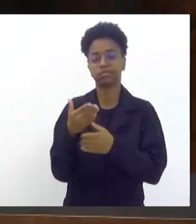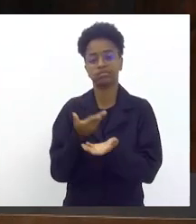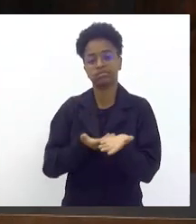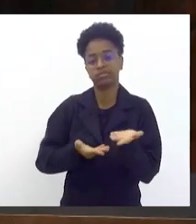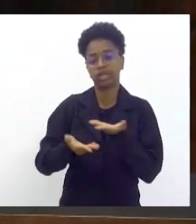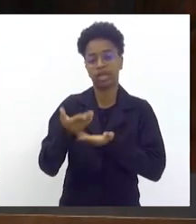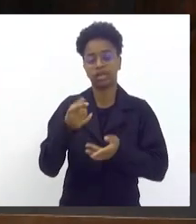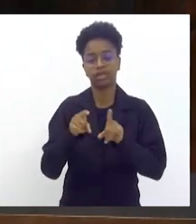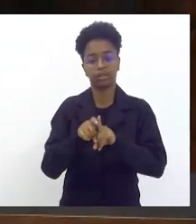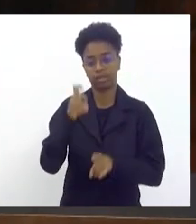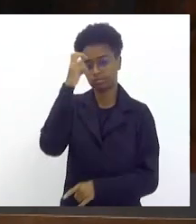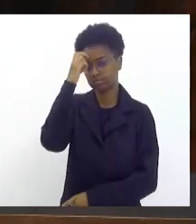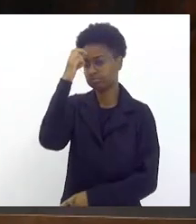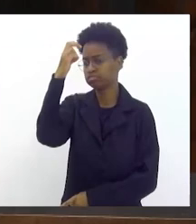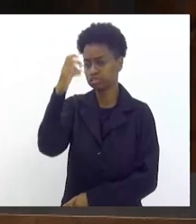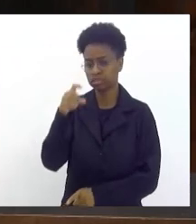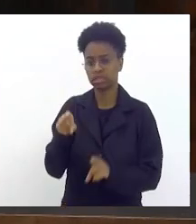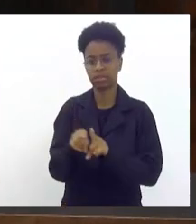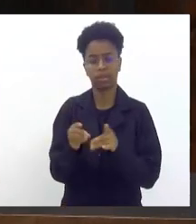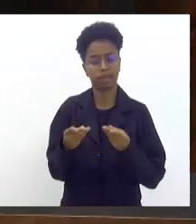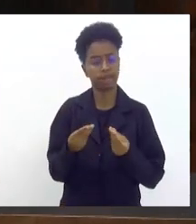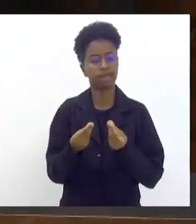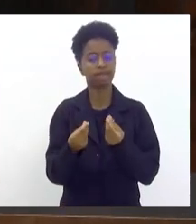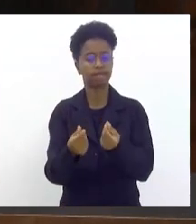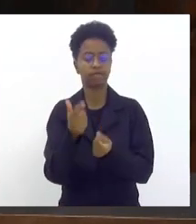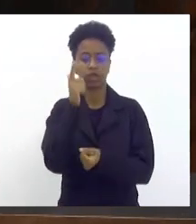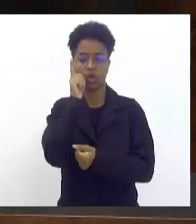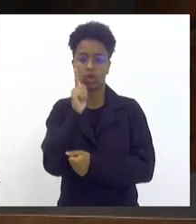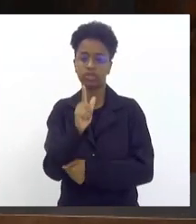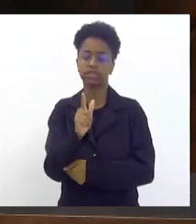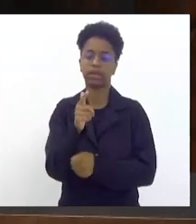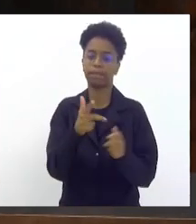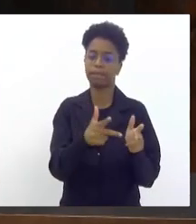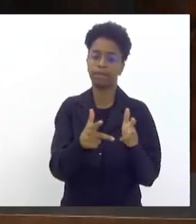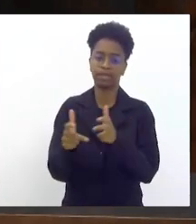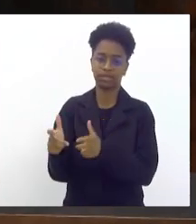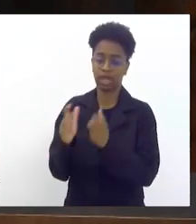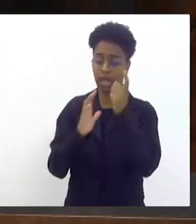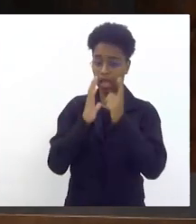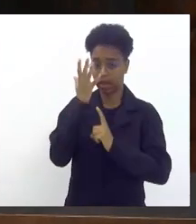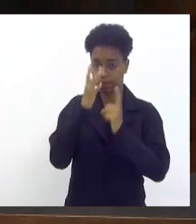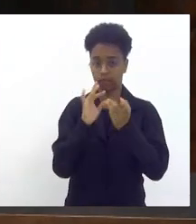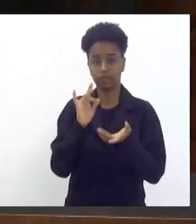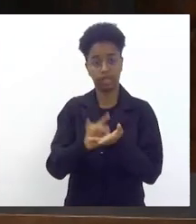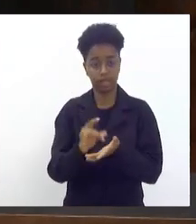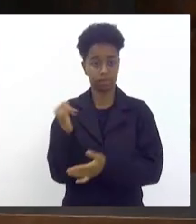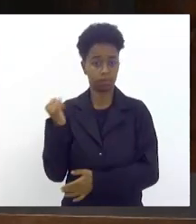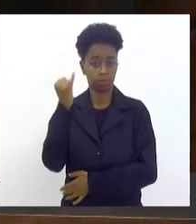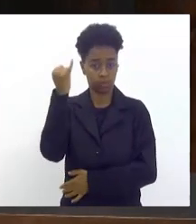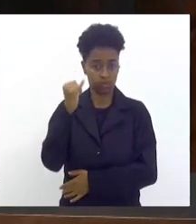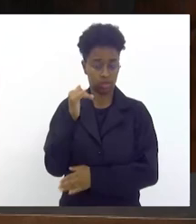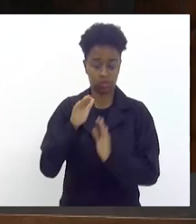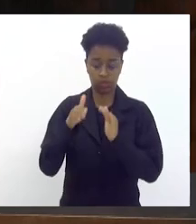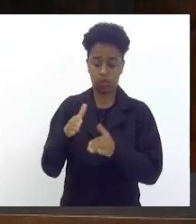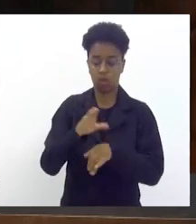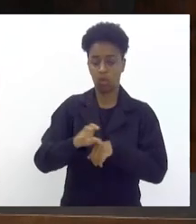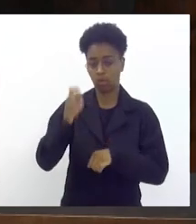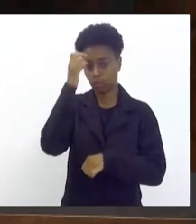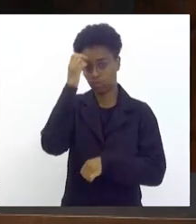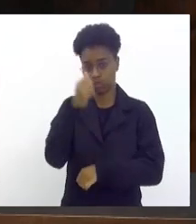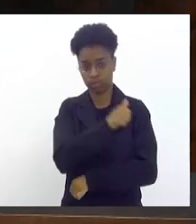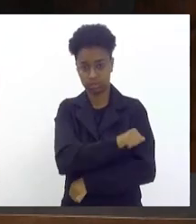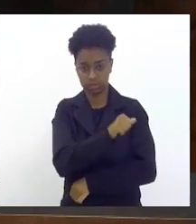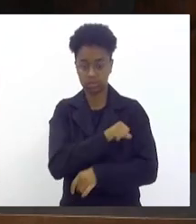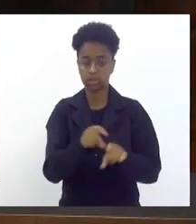a sabedoria necessária e a sutileza necessária para entender que o Carnaval é indispensável para a cultura do Rio de Janeiro e do Brasil